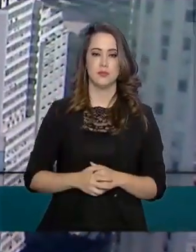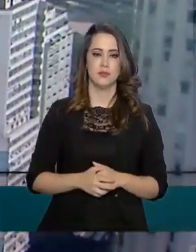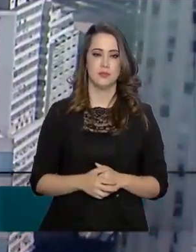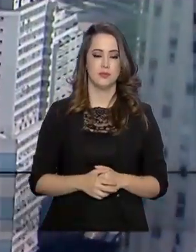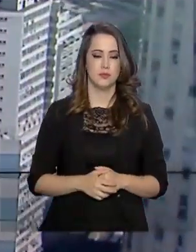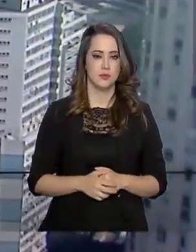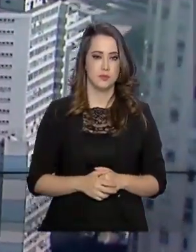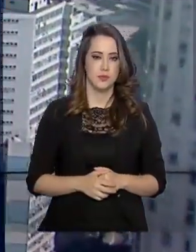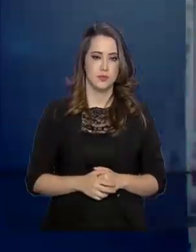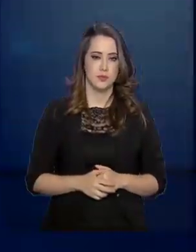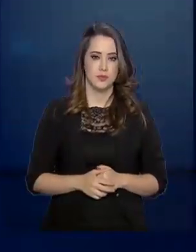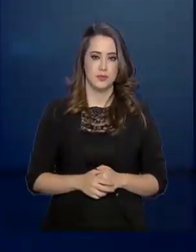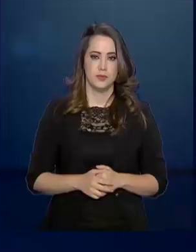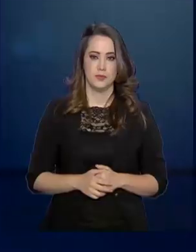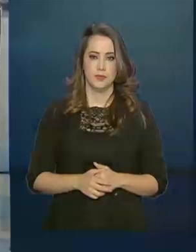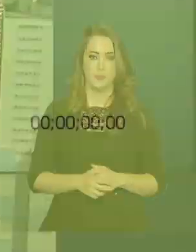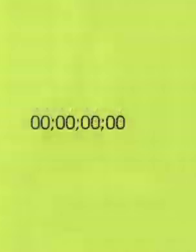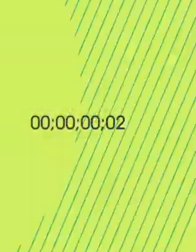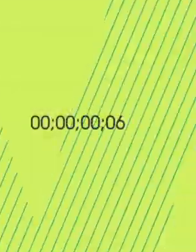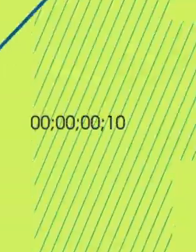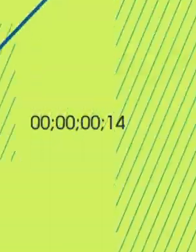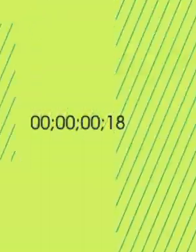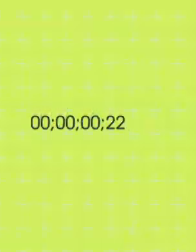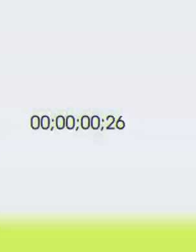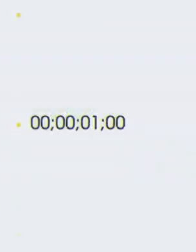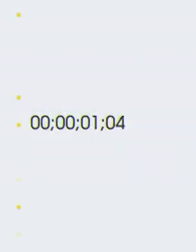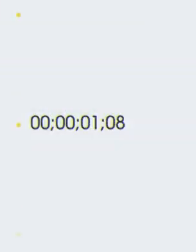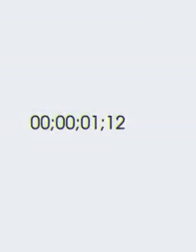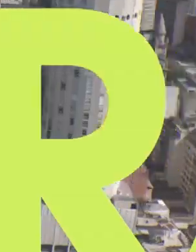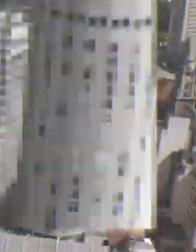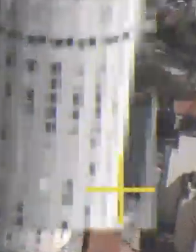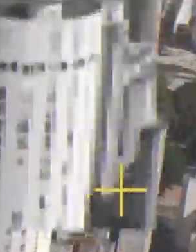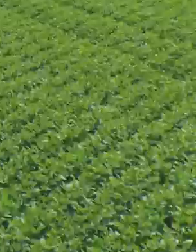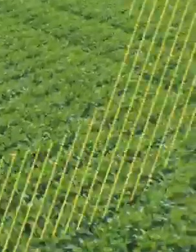boa noite e até a próxima. Tchau, tchau.